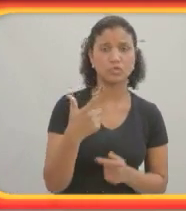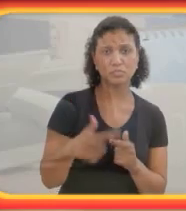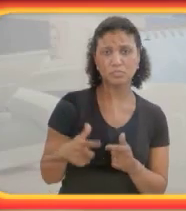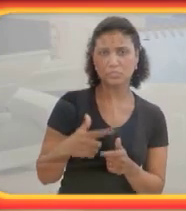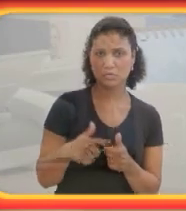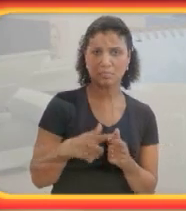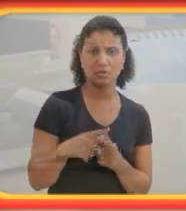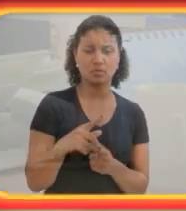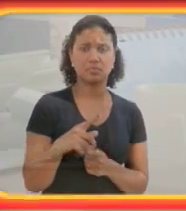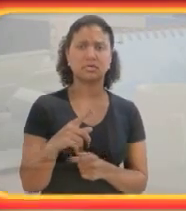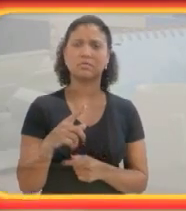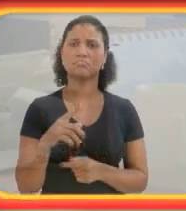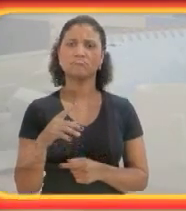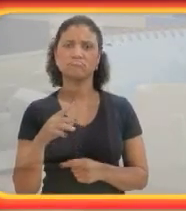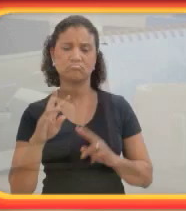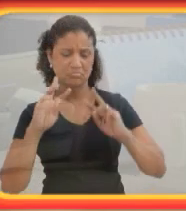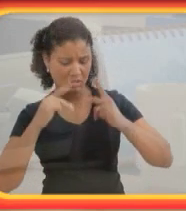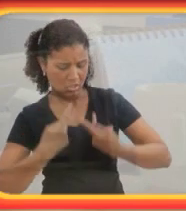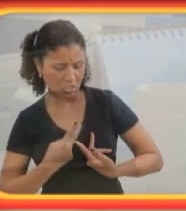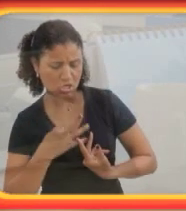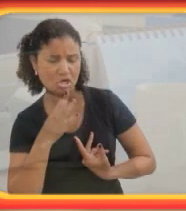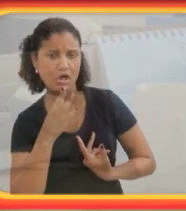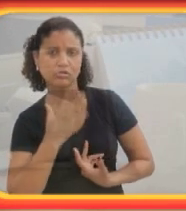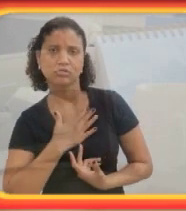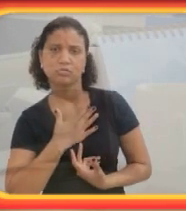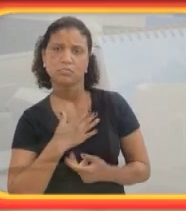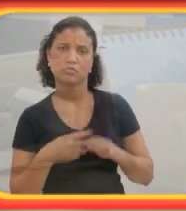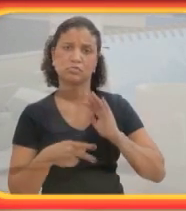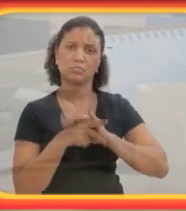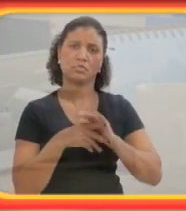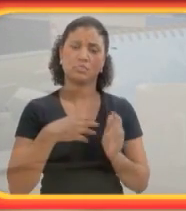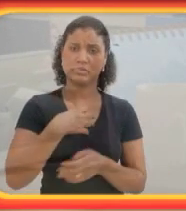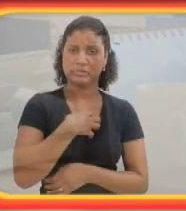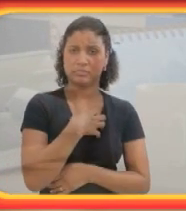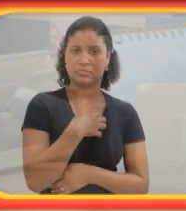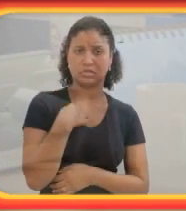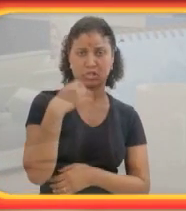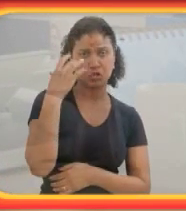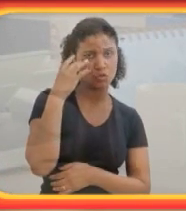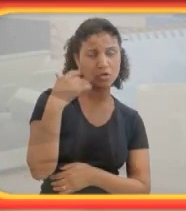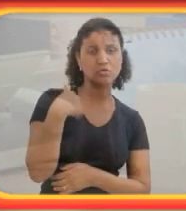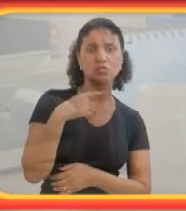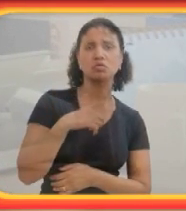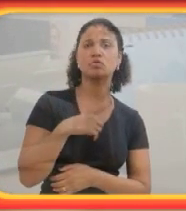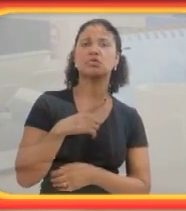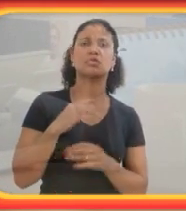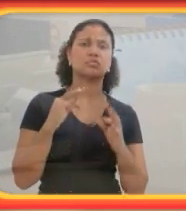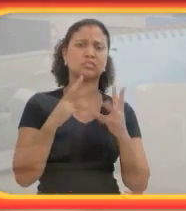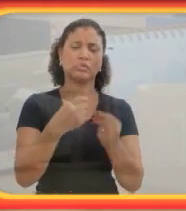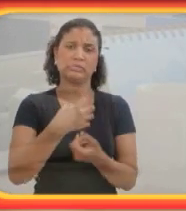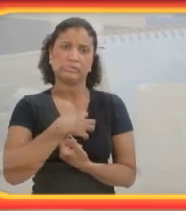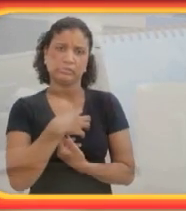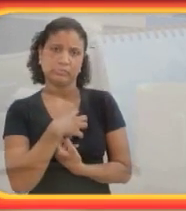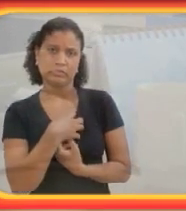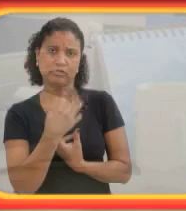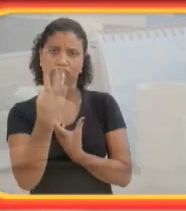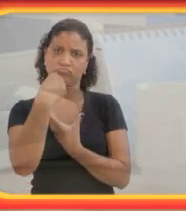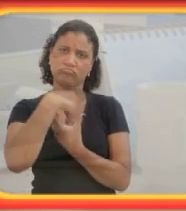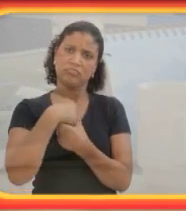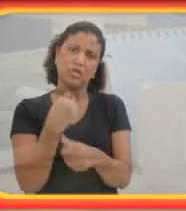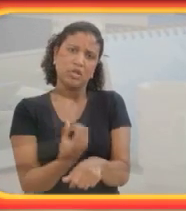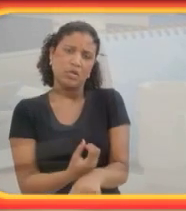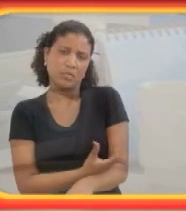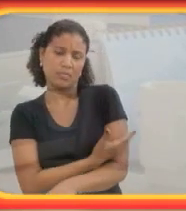Eu não tenho problemas em reconhecer os meus próprios sentimentos. Eu acho que eu tenho todos os sentimentos e todas as